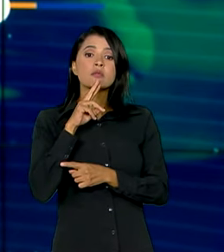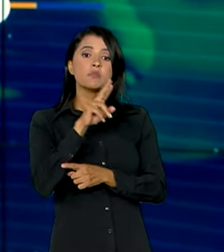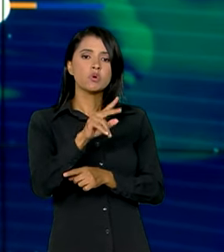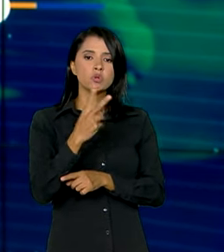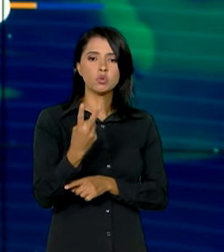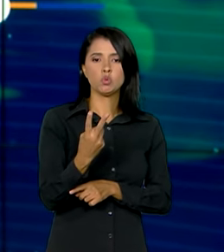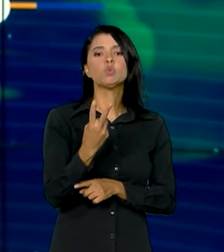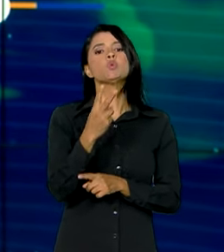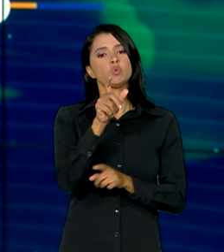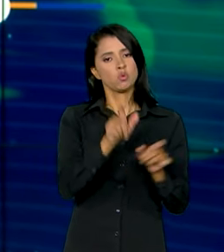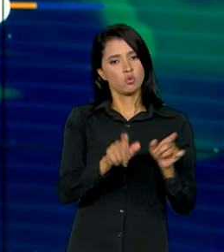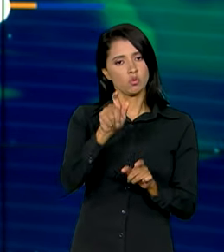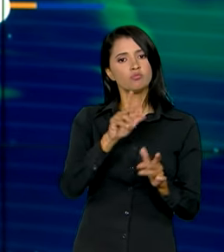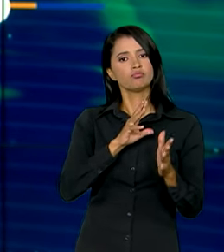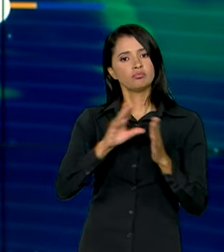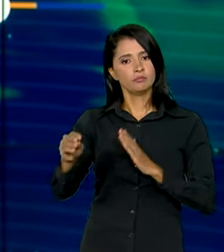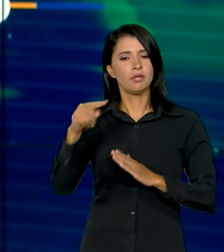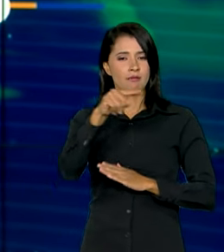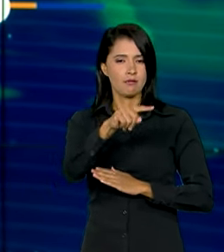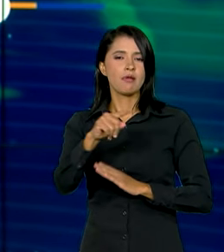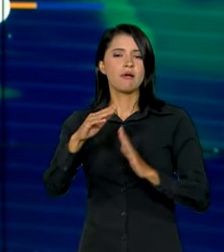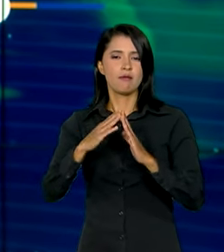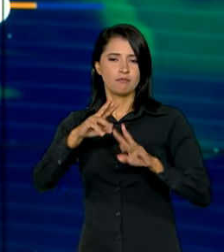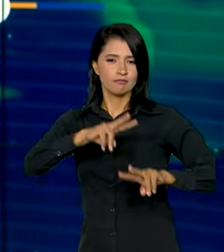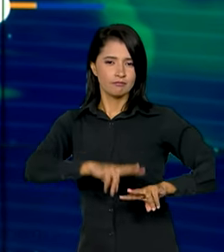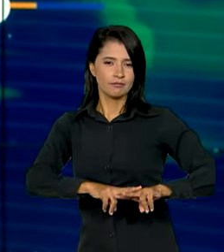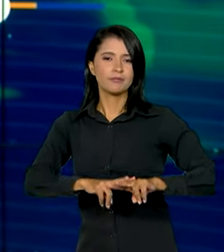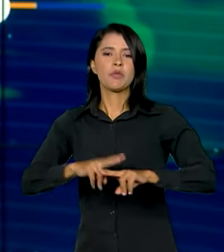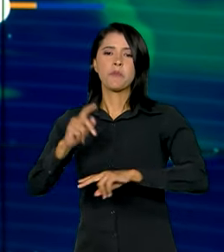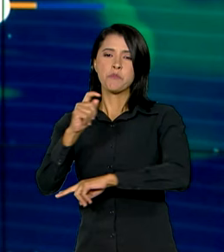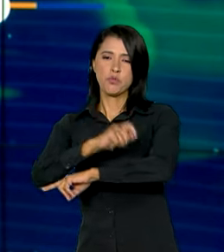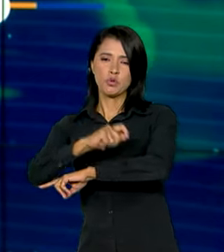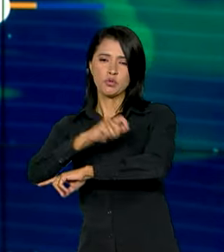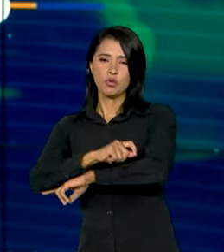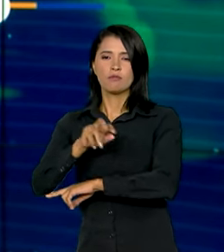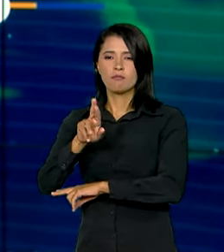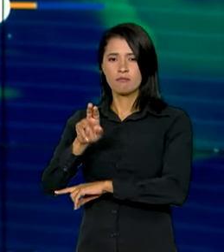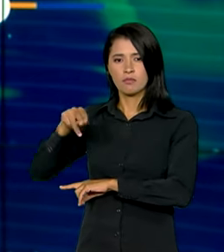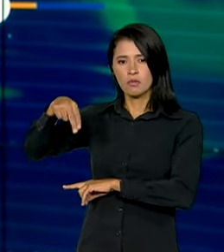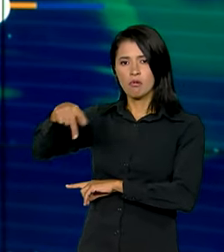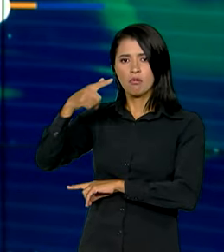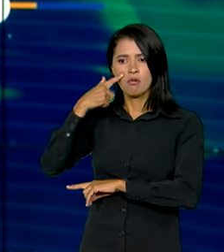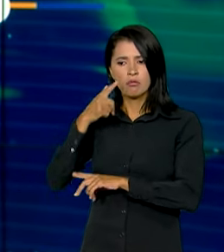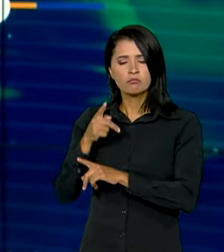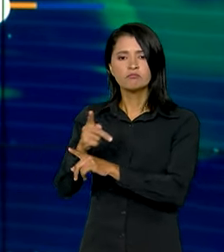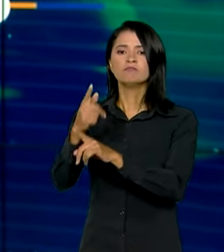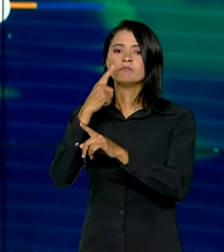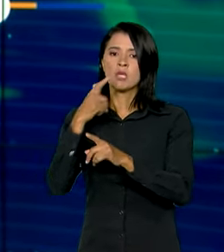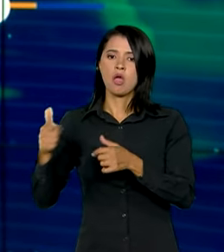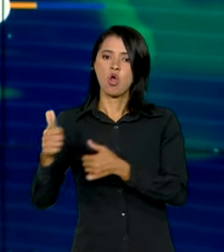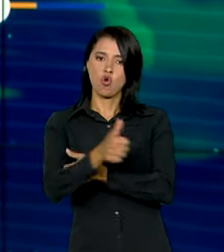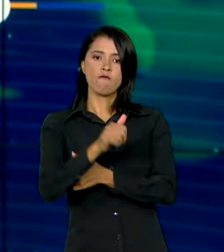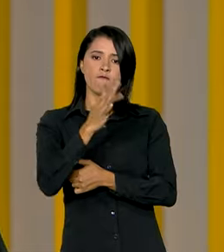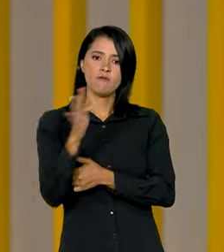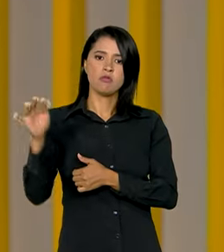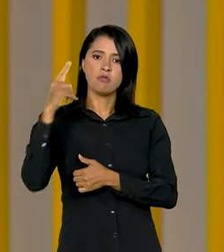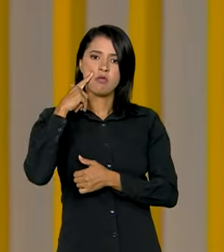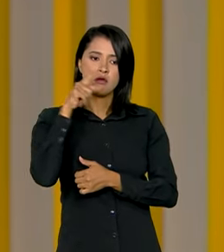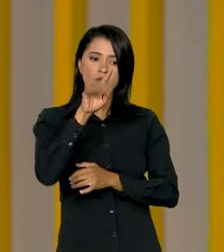presos da Penitenciária Federal de Mossoró, no Rio Grande do Norte, que está sob intervenção federal.